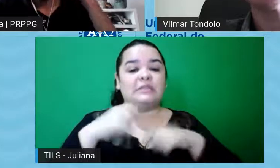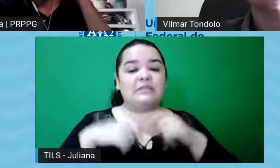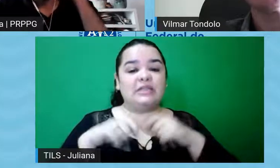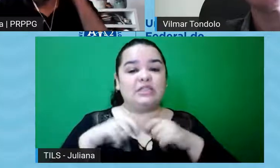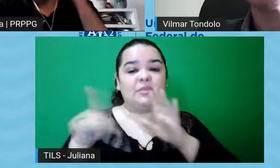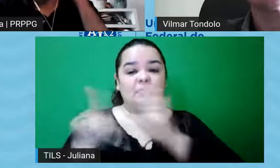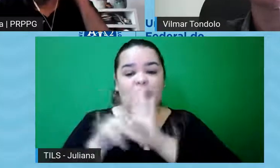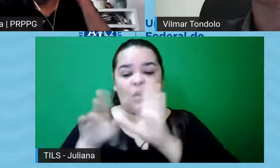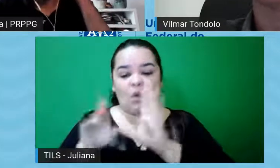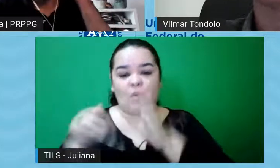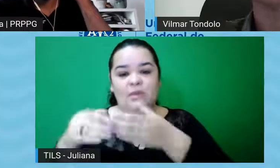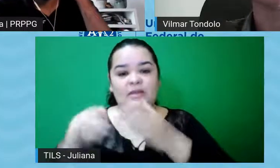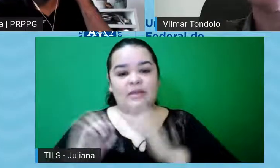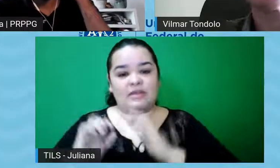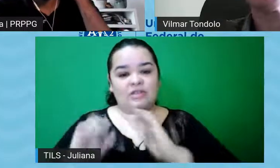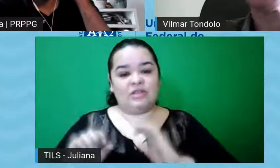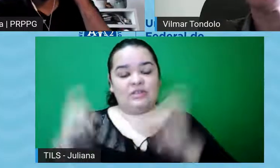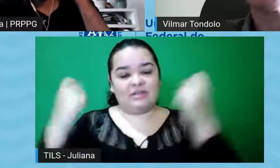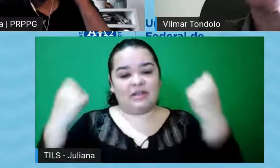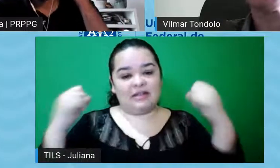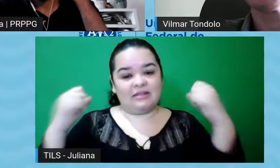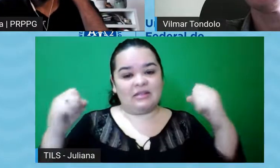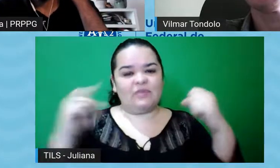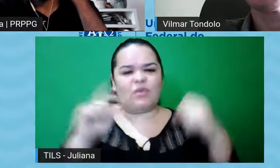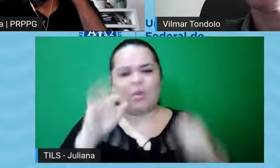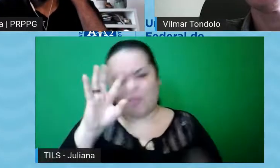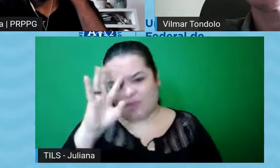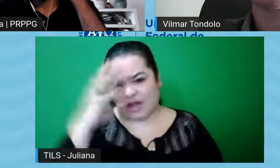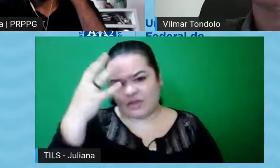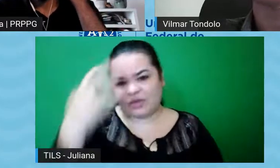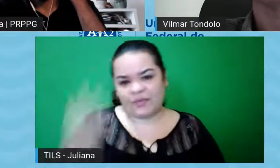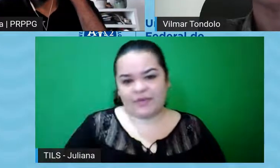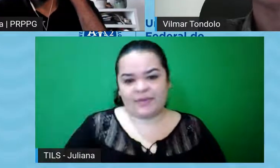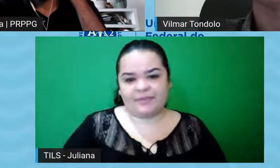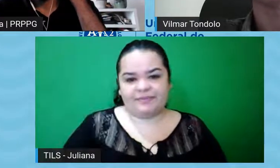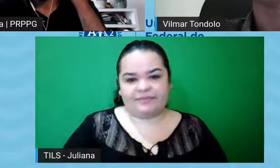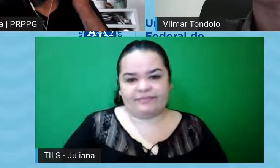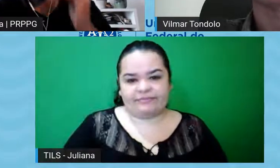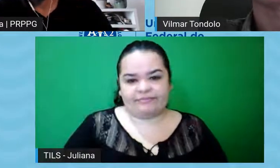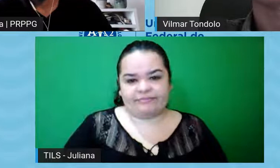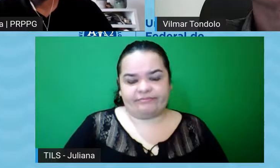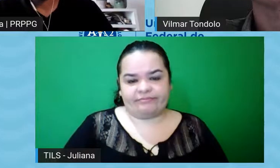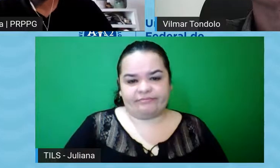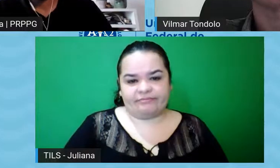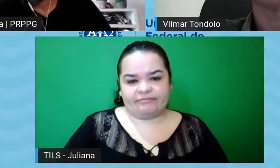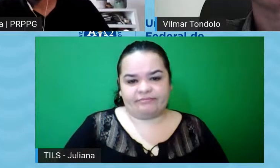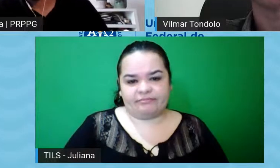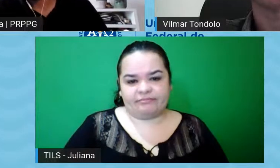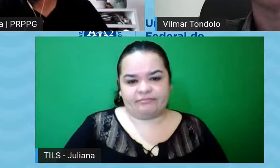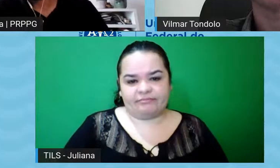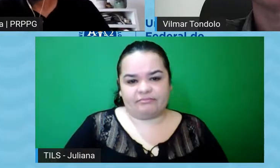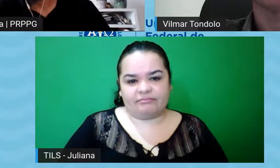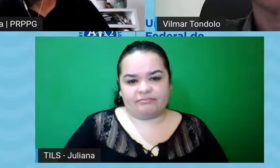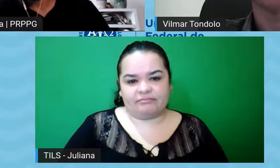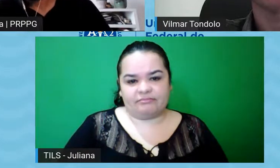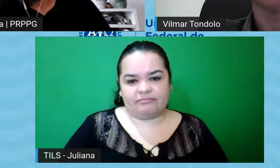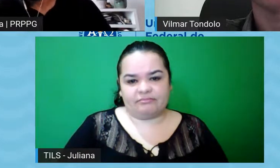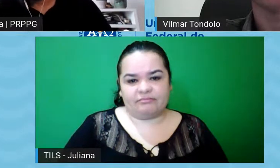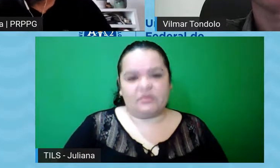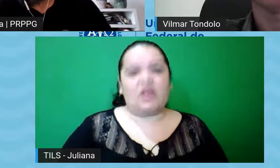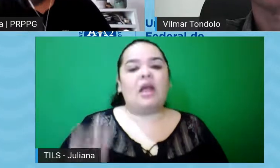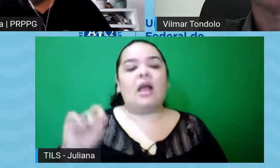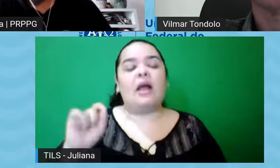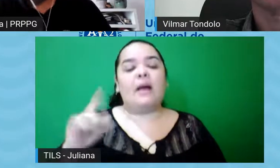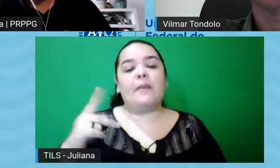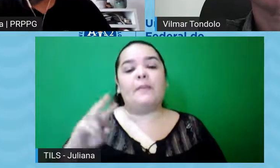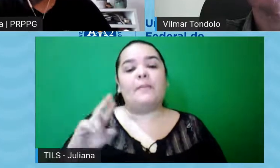comitê de ética, como é que poderia, como é que a, como é que se poderia trabalhar isso, como é que a reitoria poderia trabalhar essa